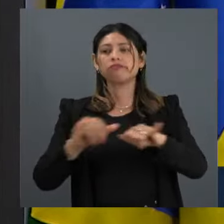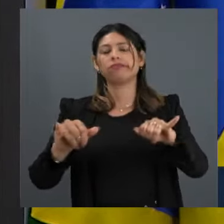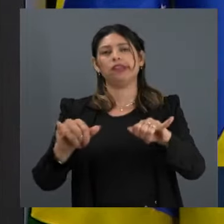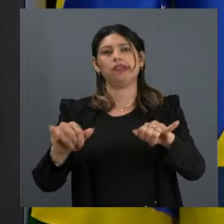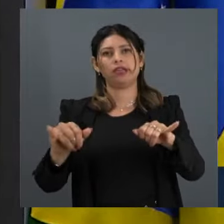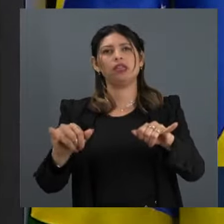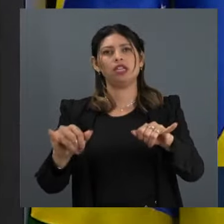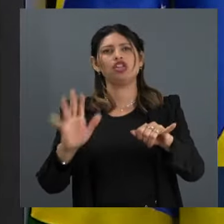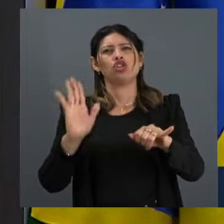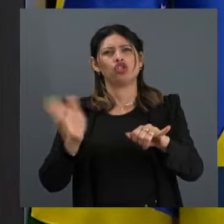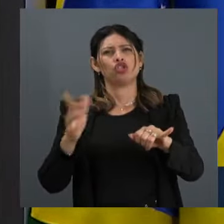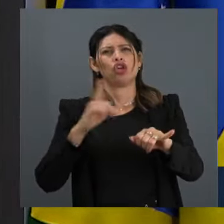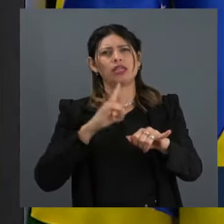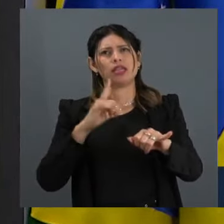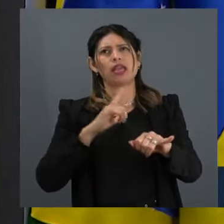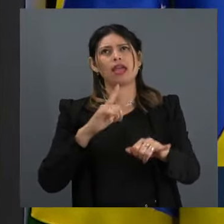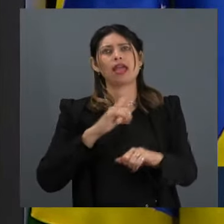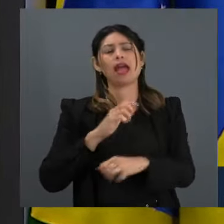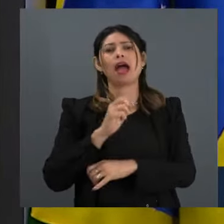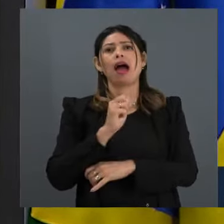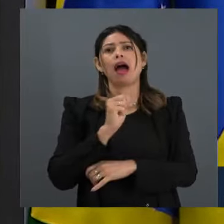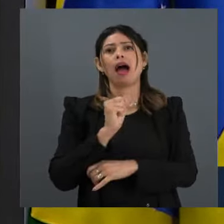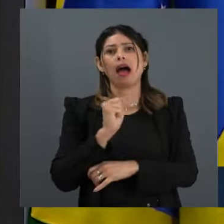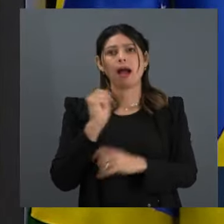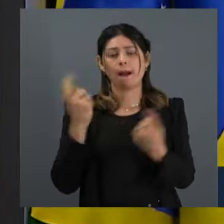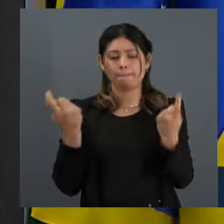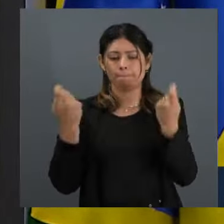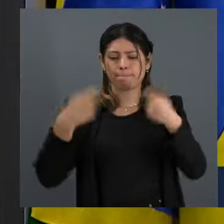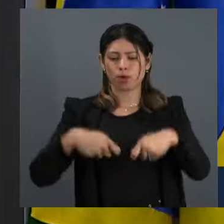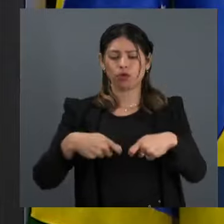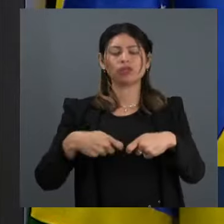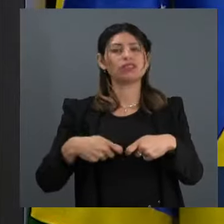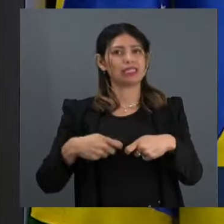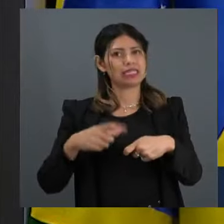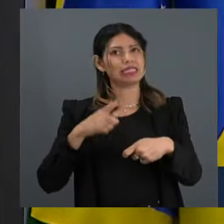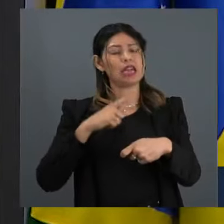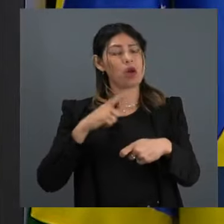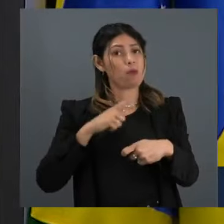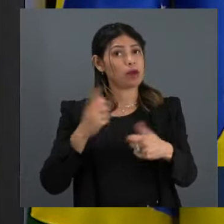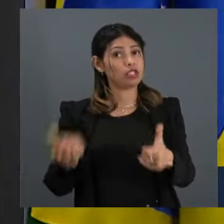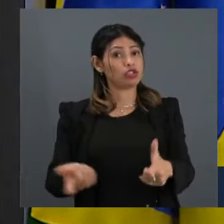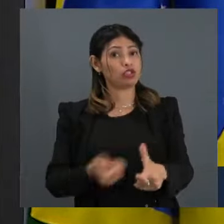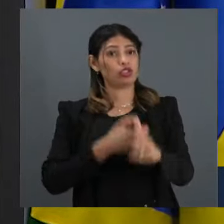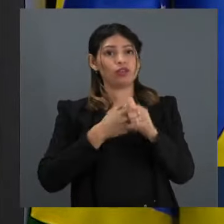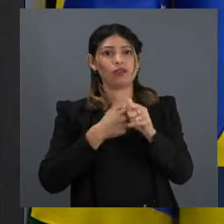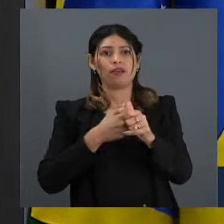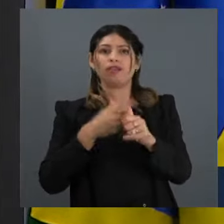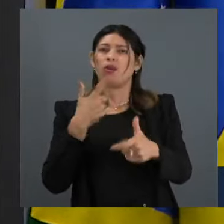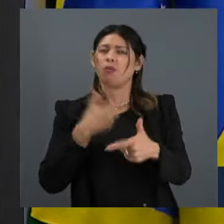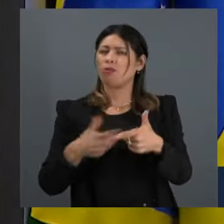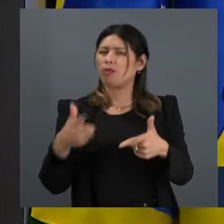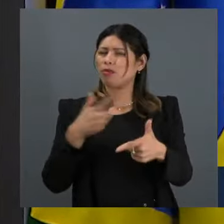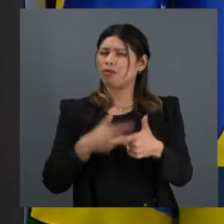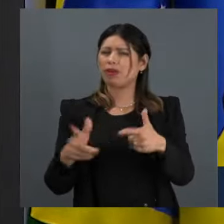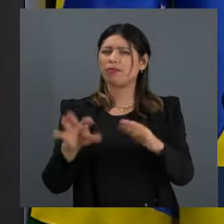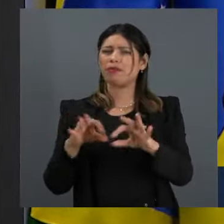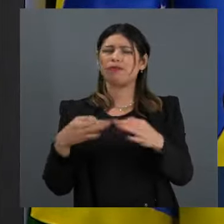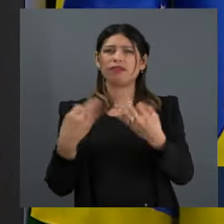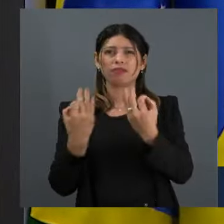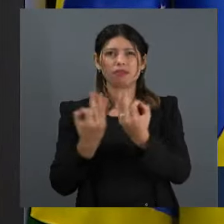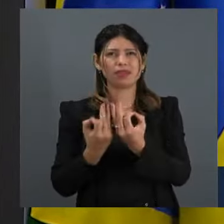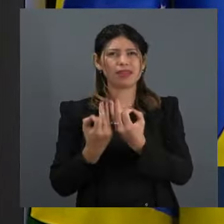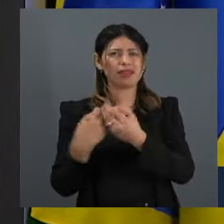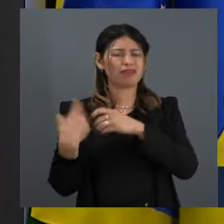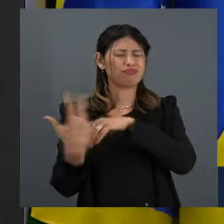essa questão de aposta esportiva ia gerar um endividamento, ia gerar problemas na família, ia gerar